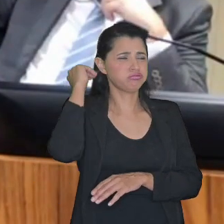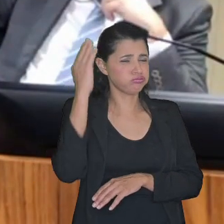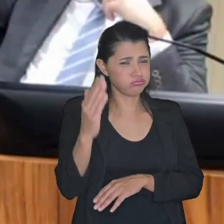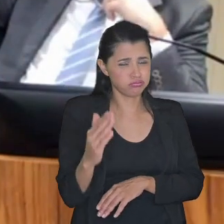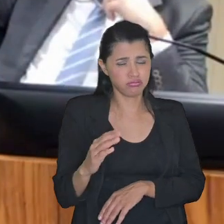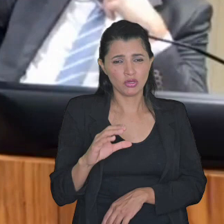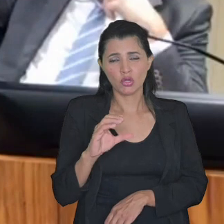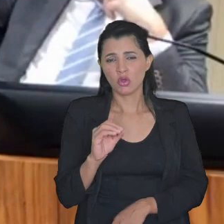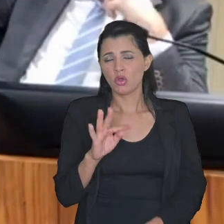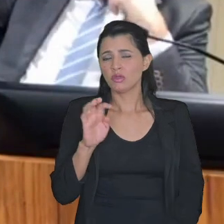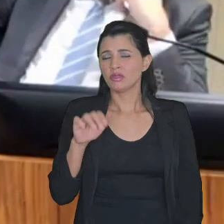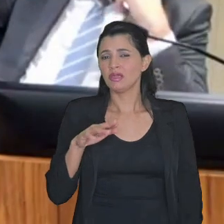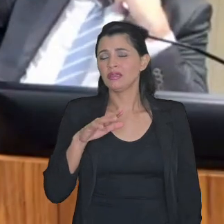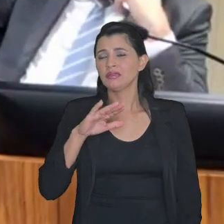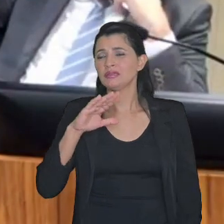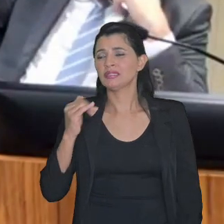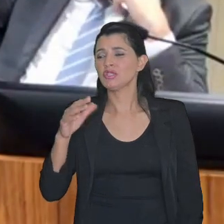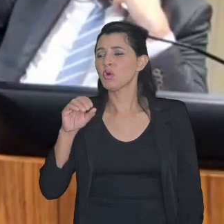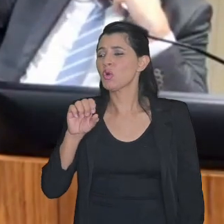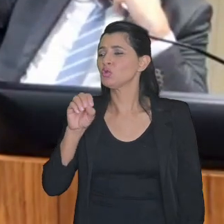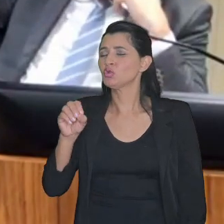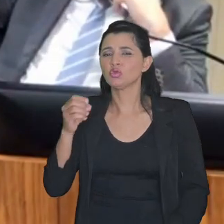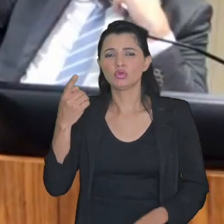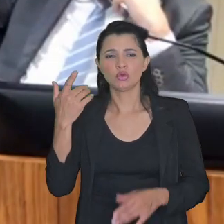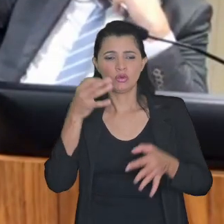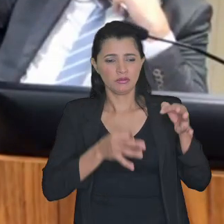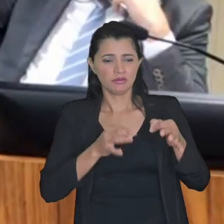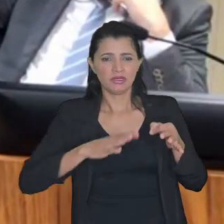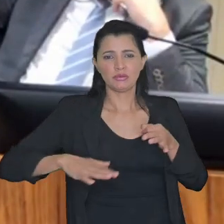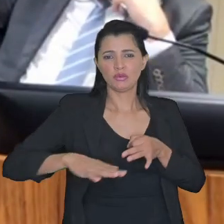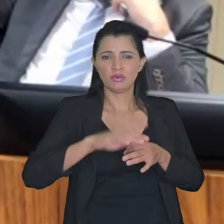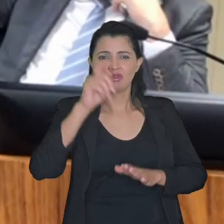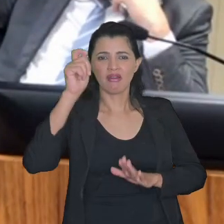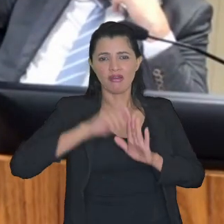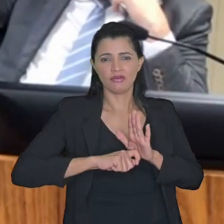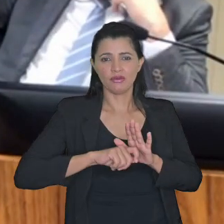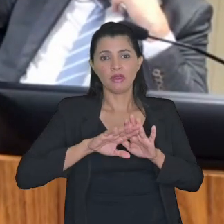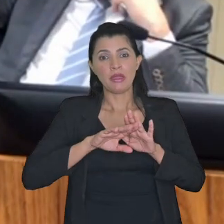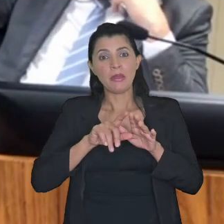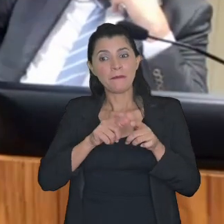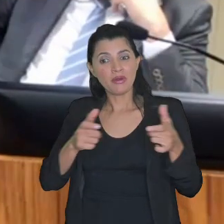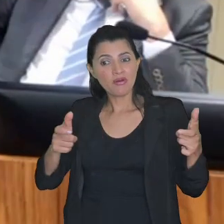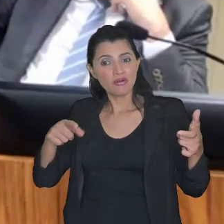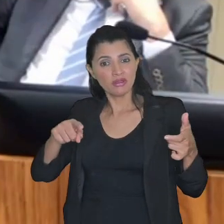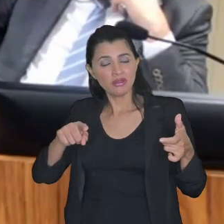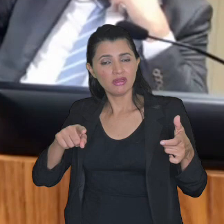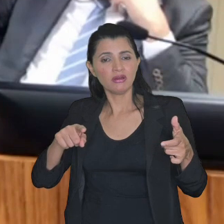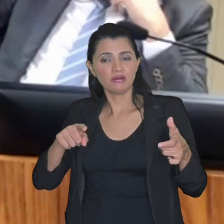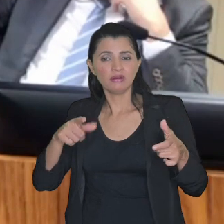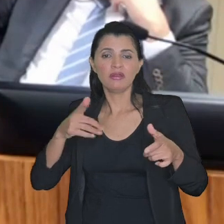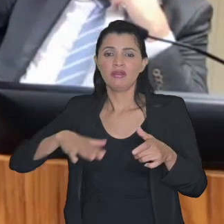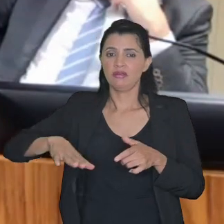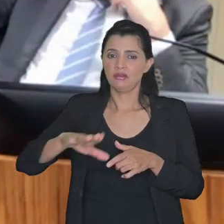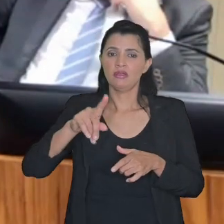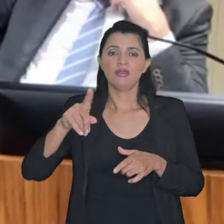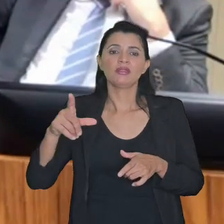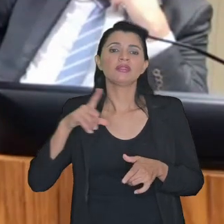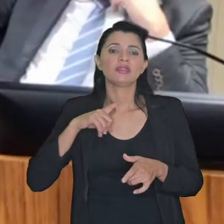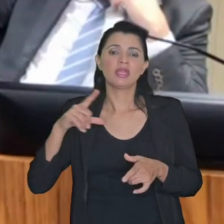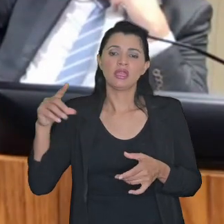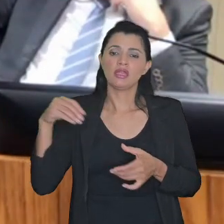contenciosificado em termos tributários mas a esmagadora maioria do contencioso é